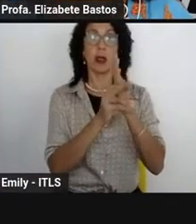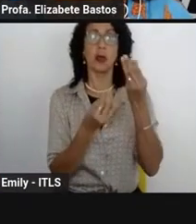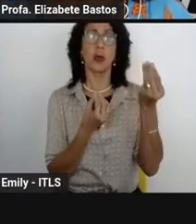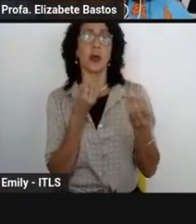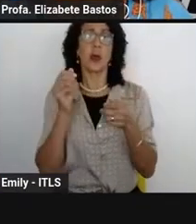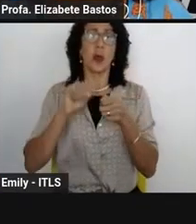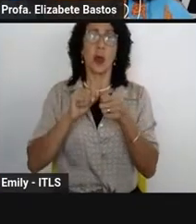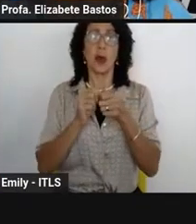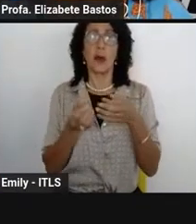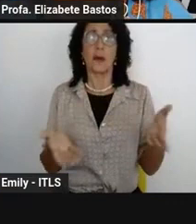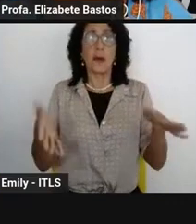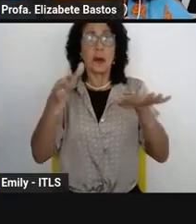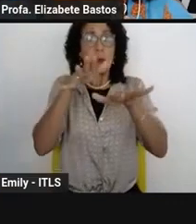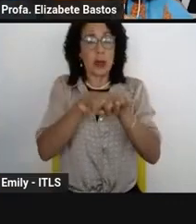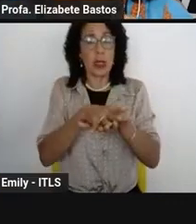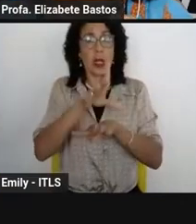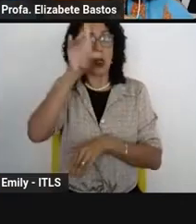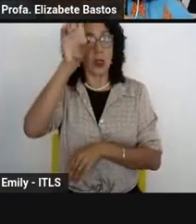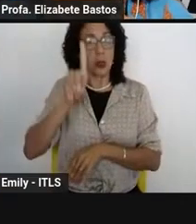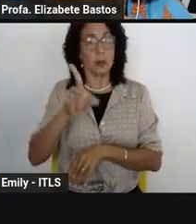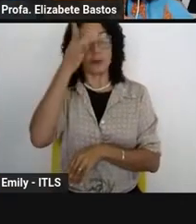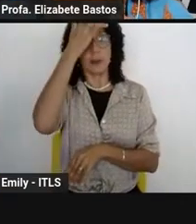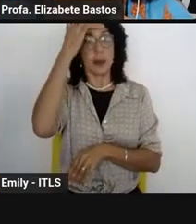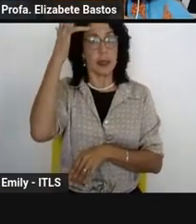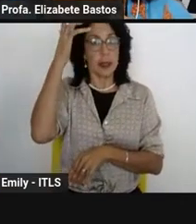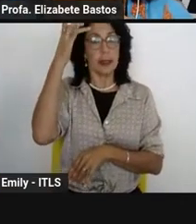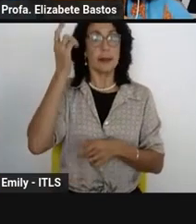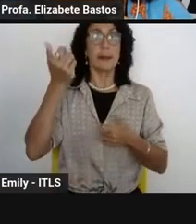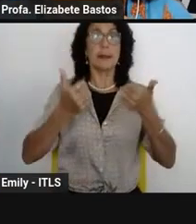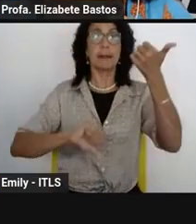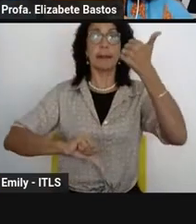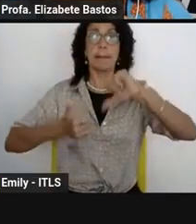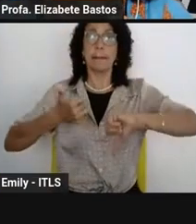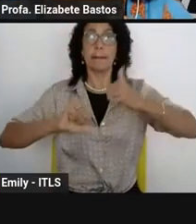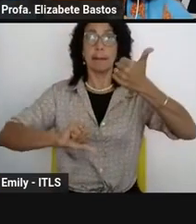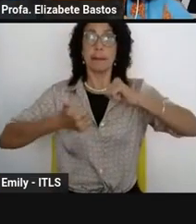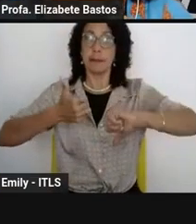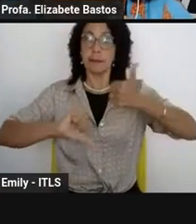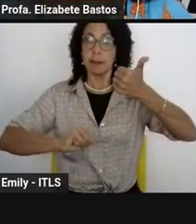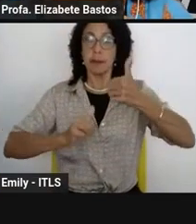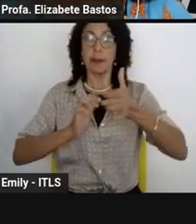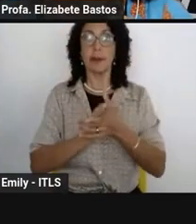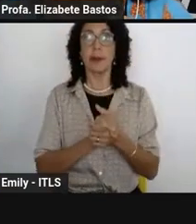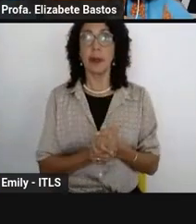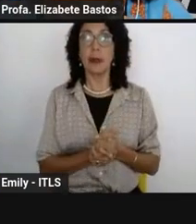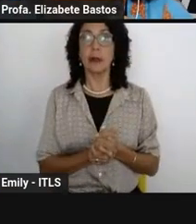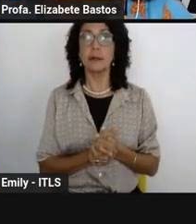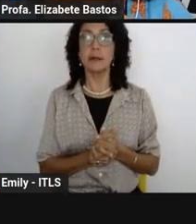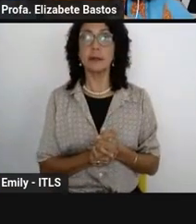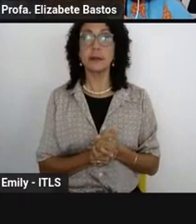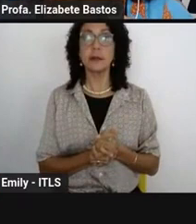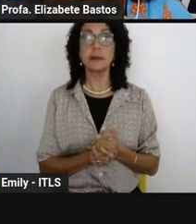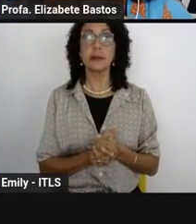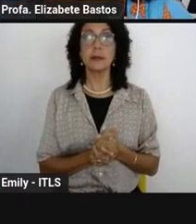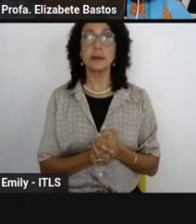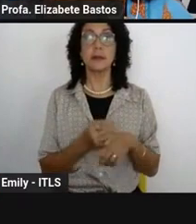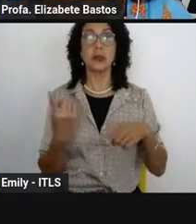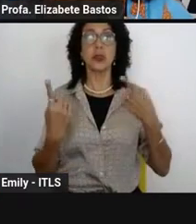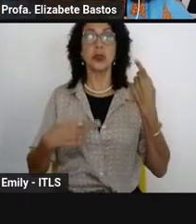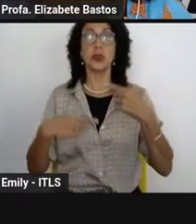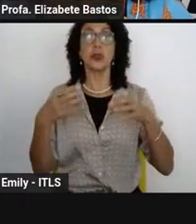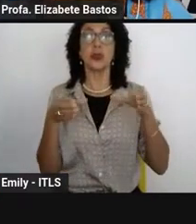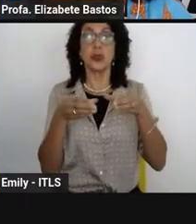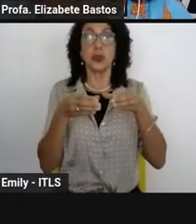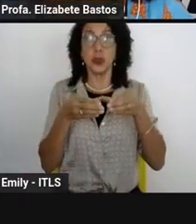inclusão na perspectiva dos direitos humanos, avaliação informativa, participativa, corporativa, discussão coletiva e